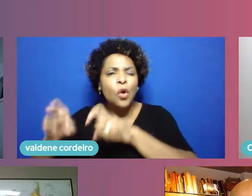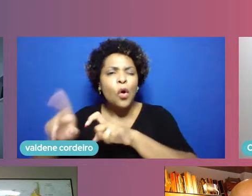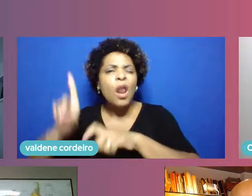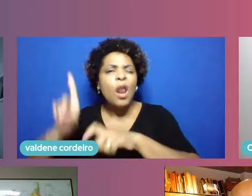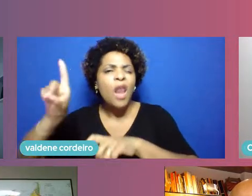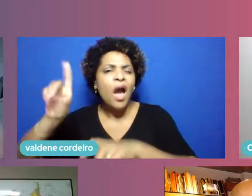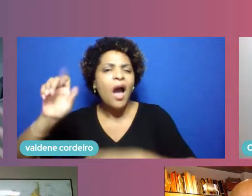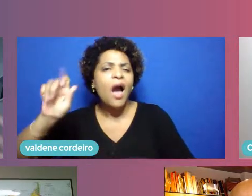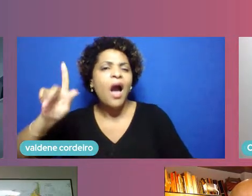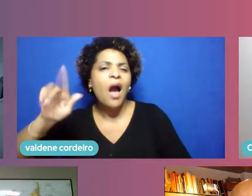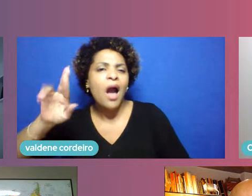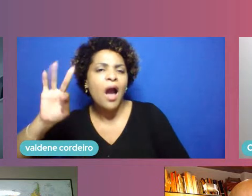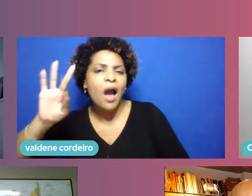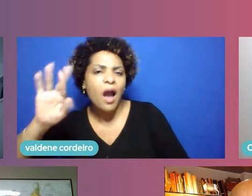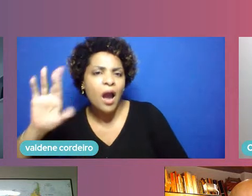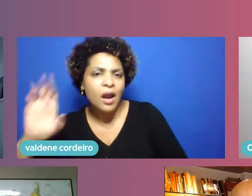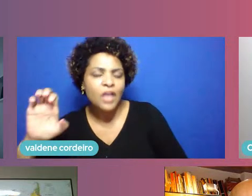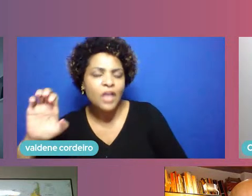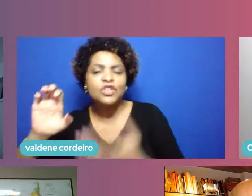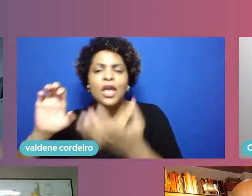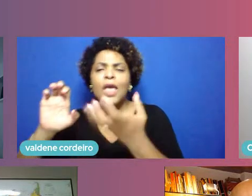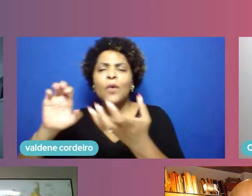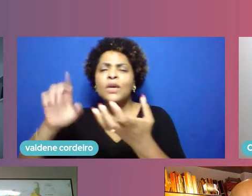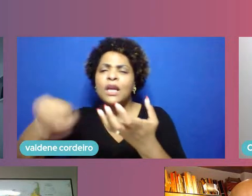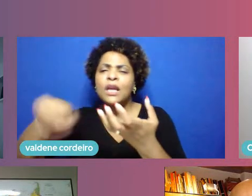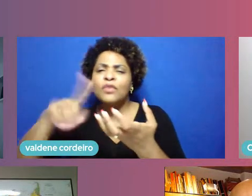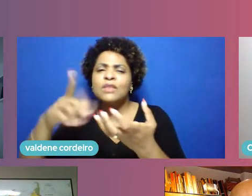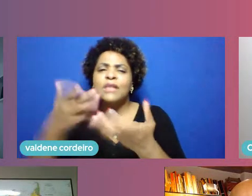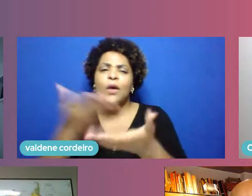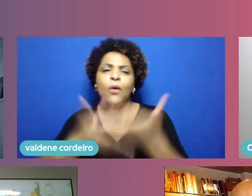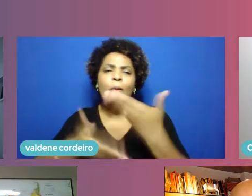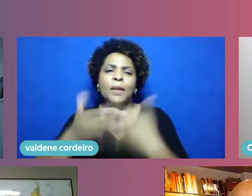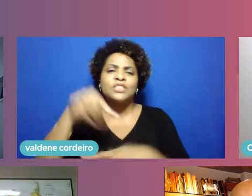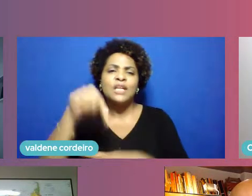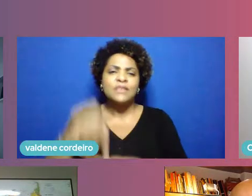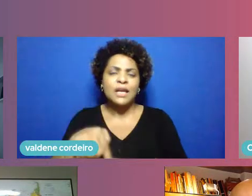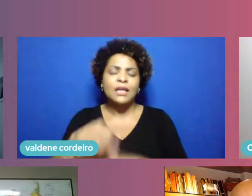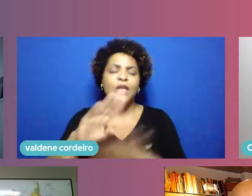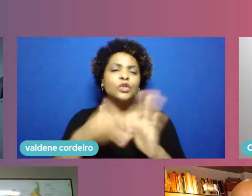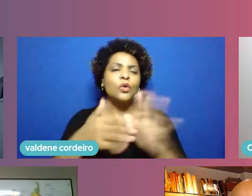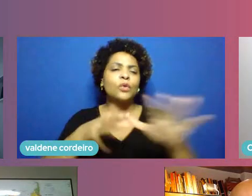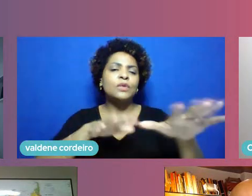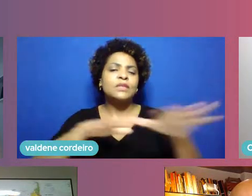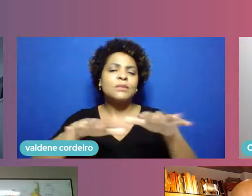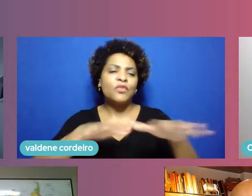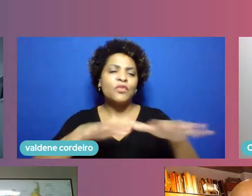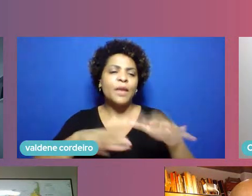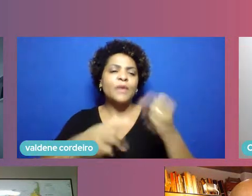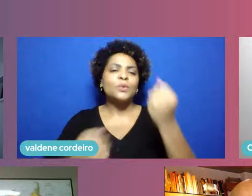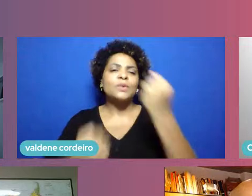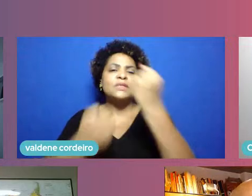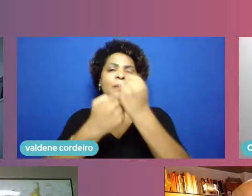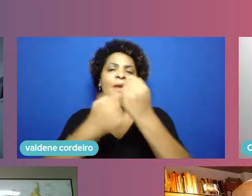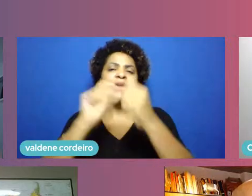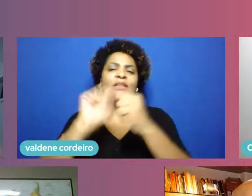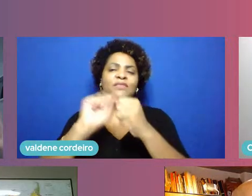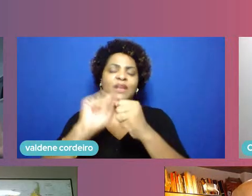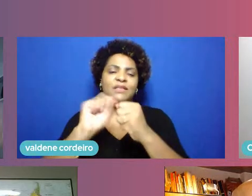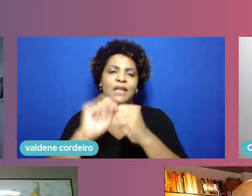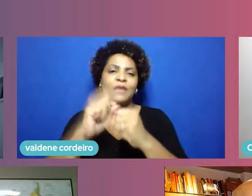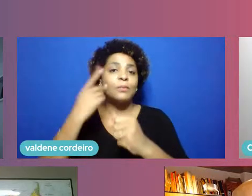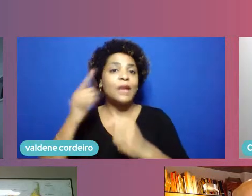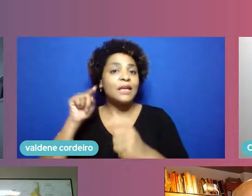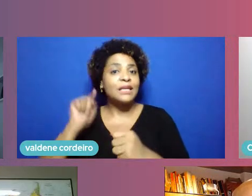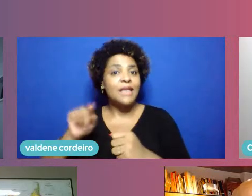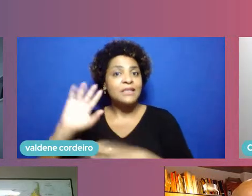compartilhasse com quem não está participando todo esse movimento que o Sebrae está fazendo para que esse hub aconteça e